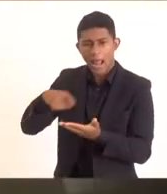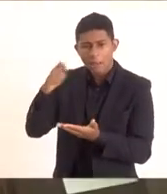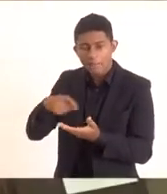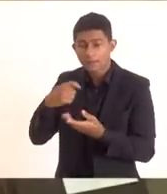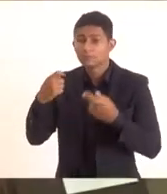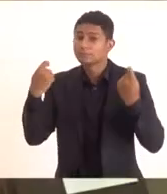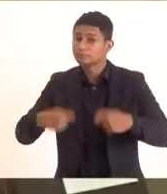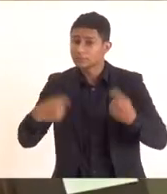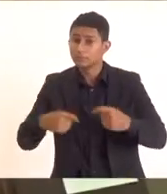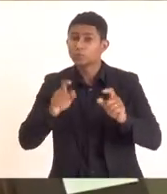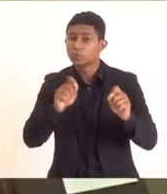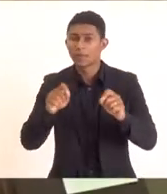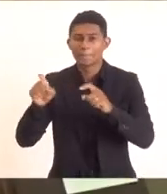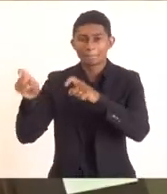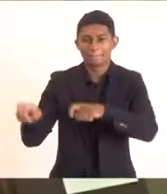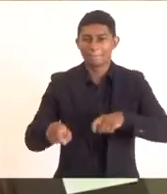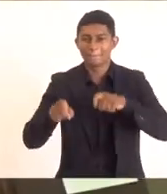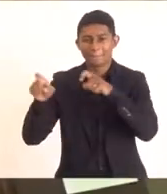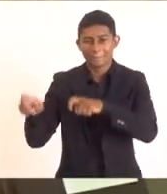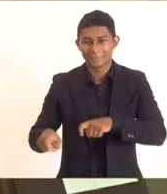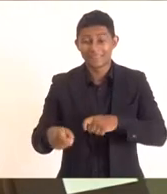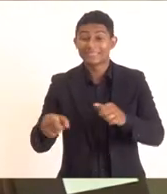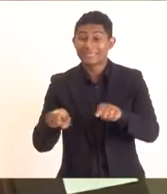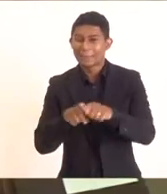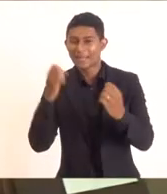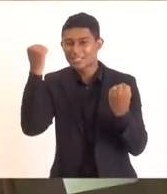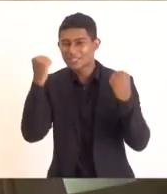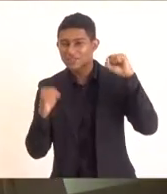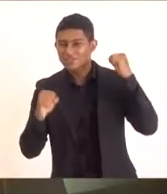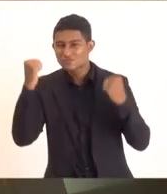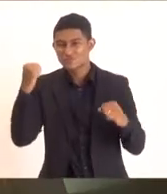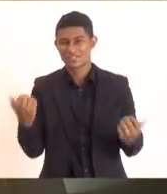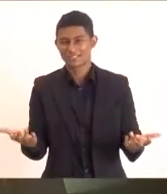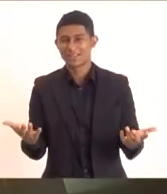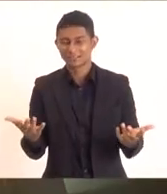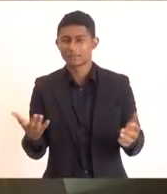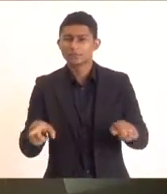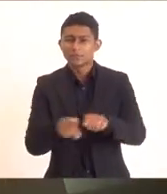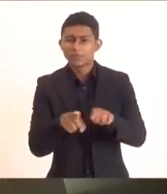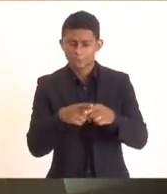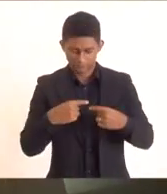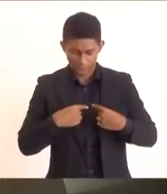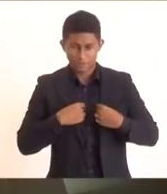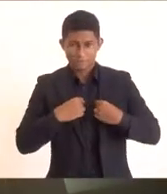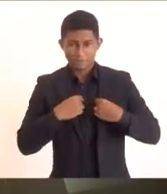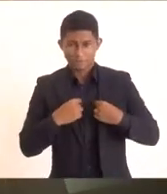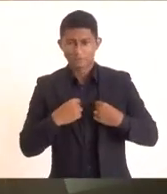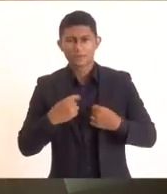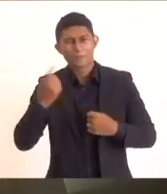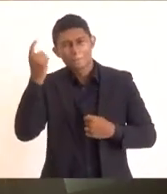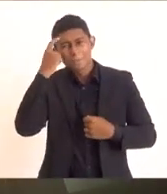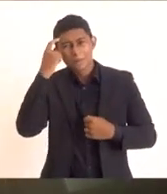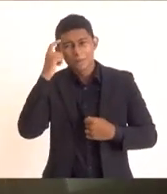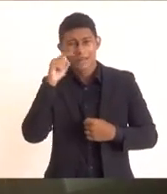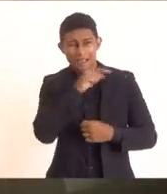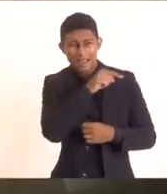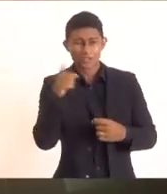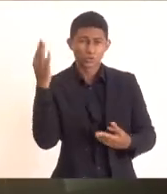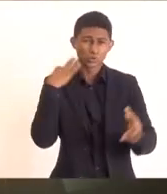precisa da indústria de fabricação de alimento, vestuário. Olha o que o turista usa na praia. São